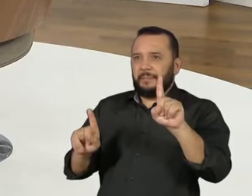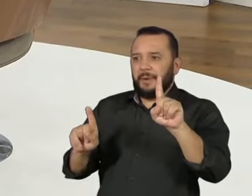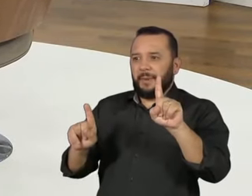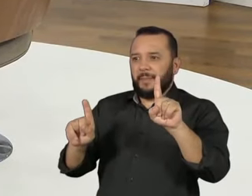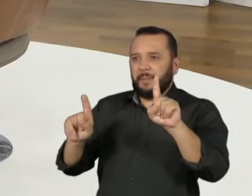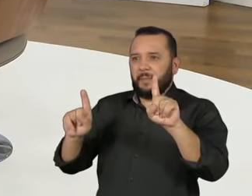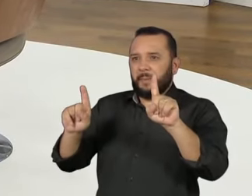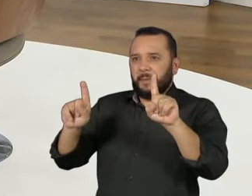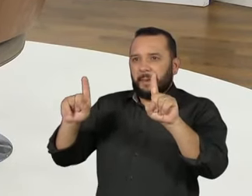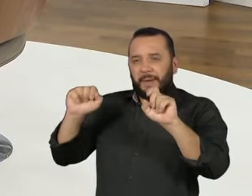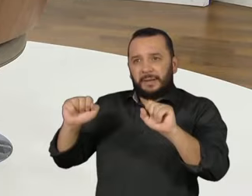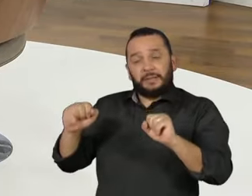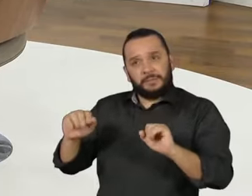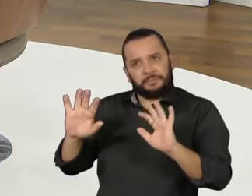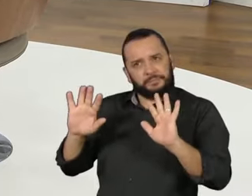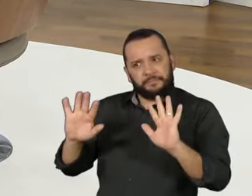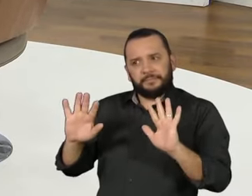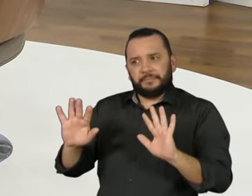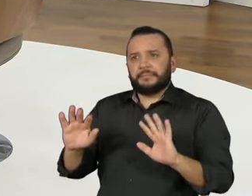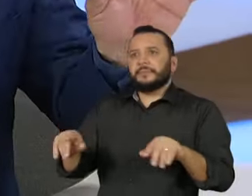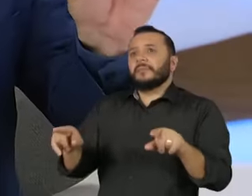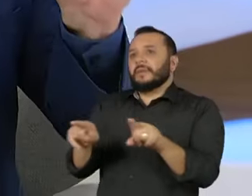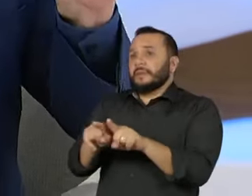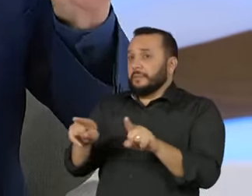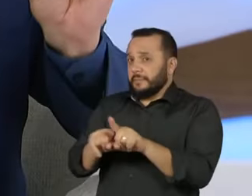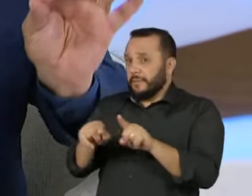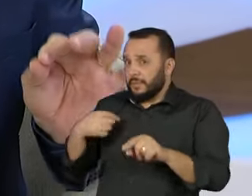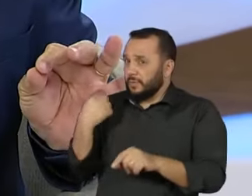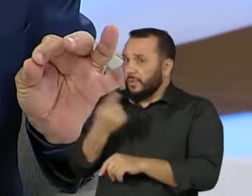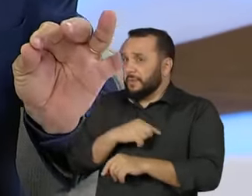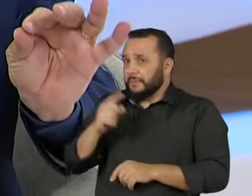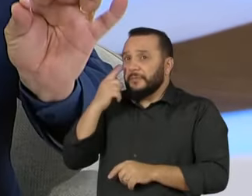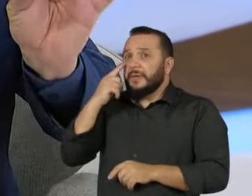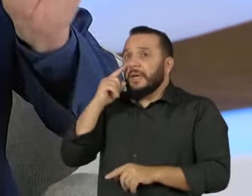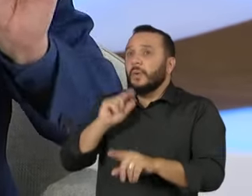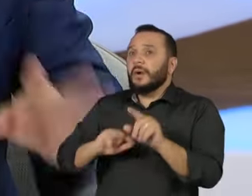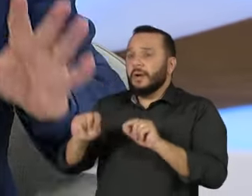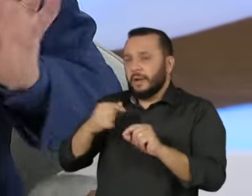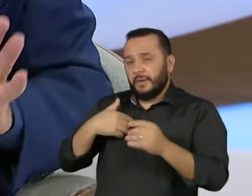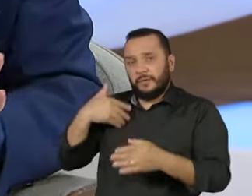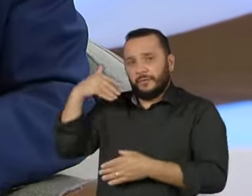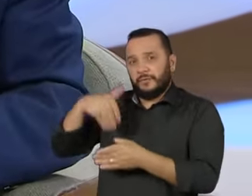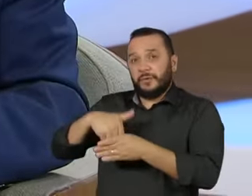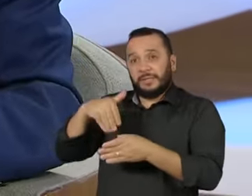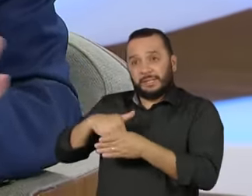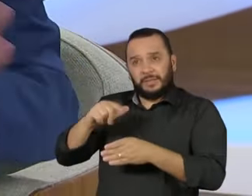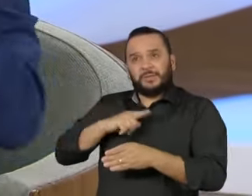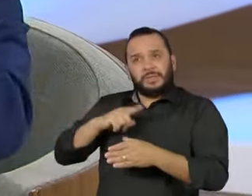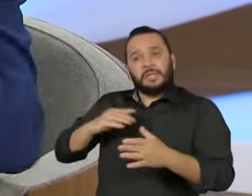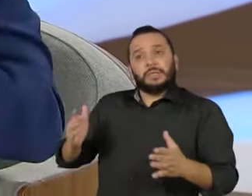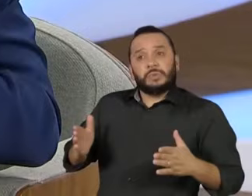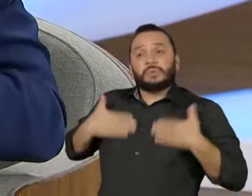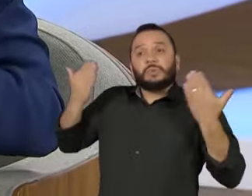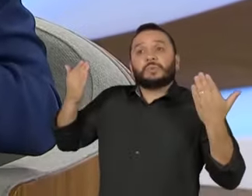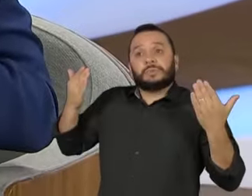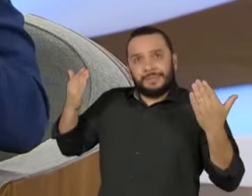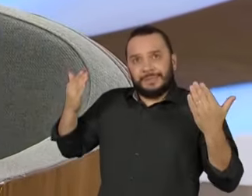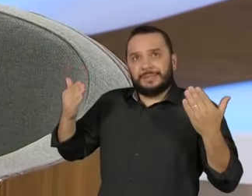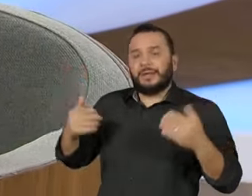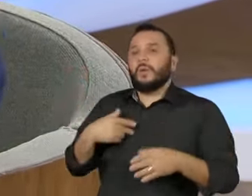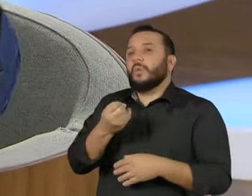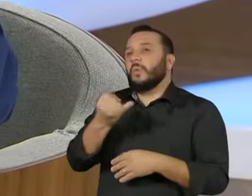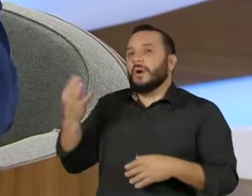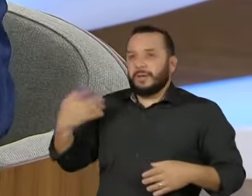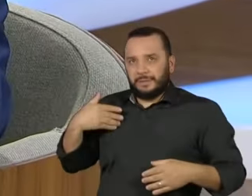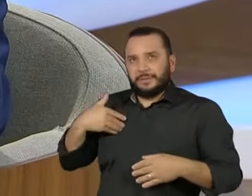no mérito de posições políticas de ninguém. Só para a gente ver que eleição é caixa de surpresa. Olha quantas que eu já disputei.